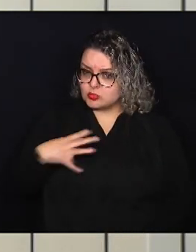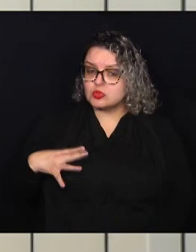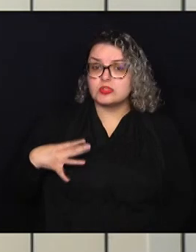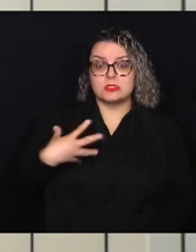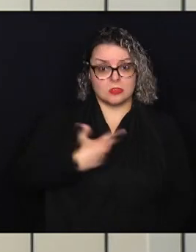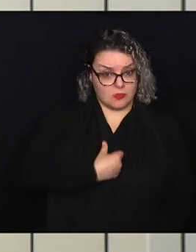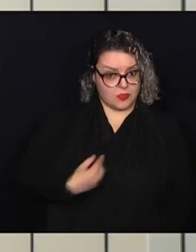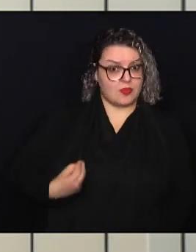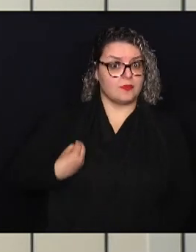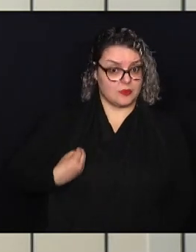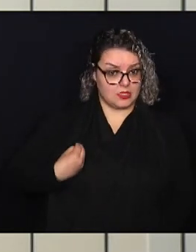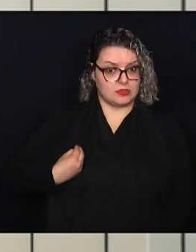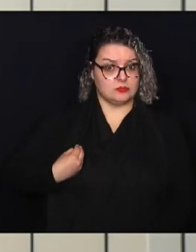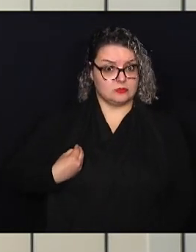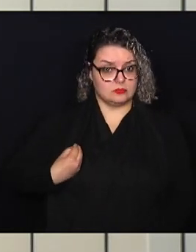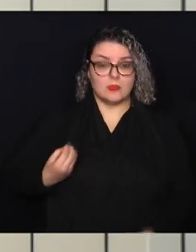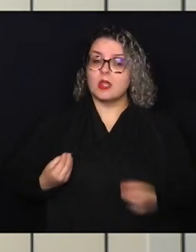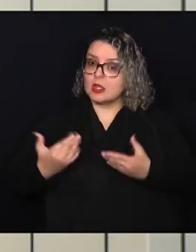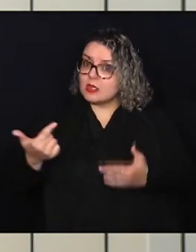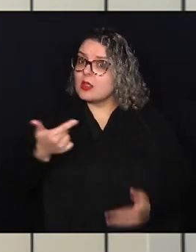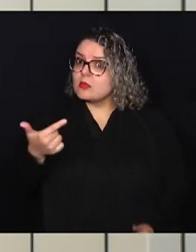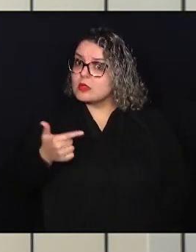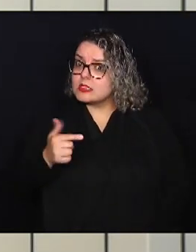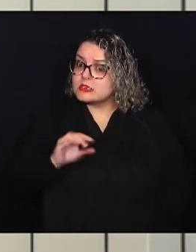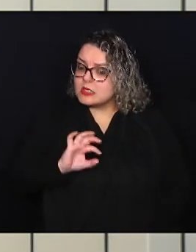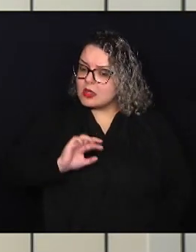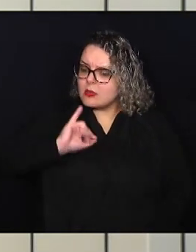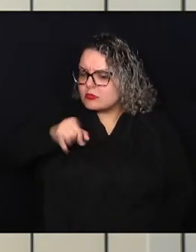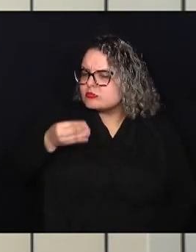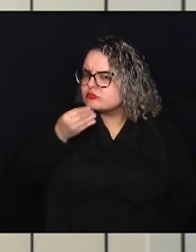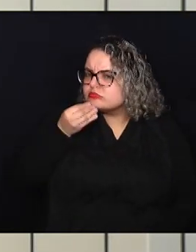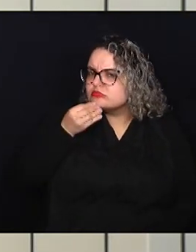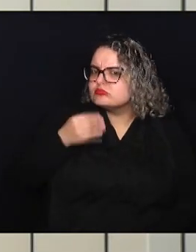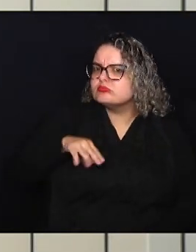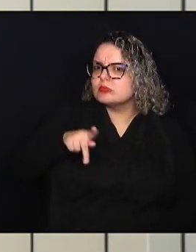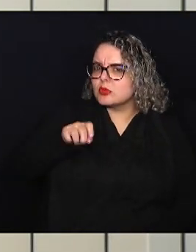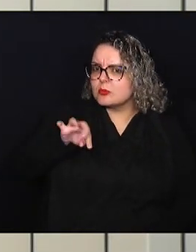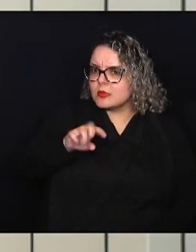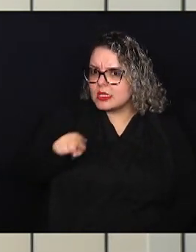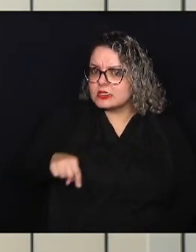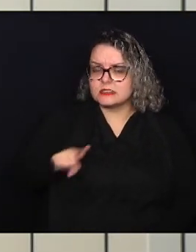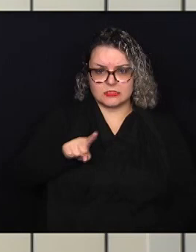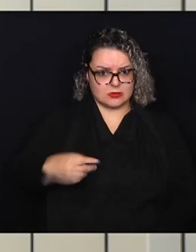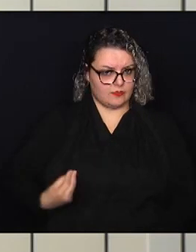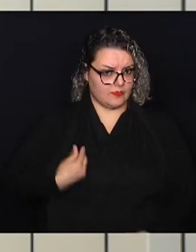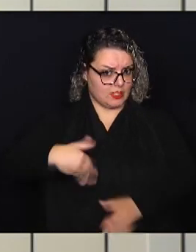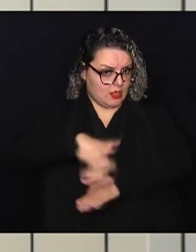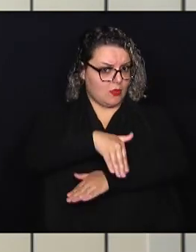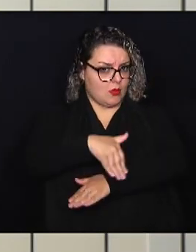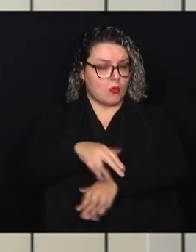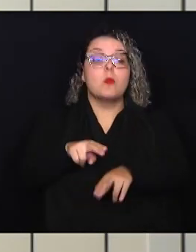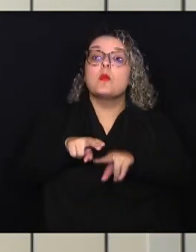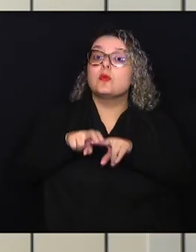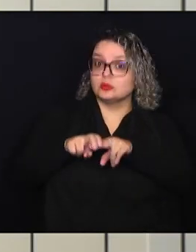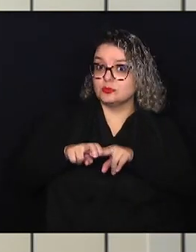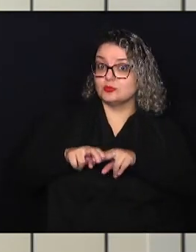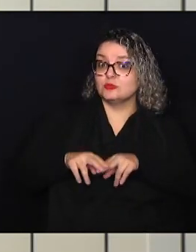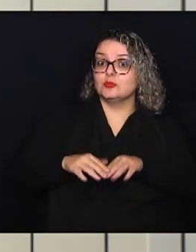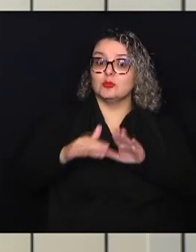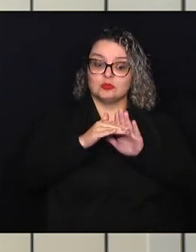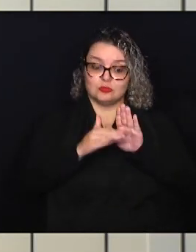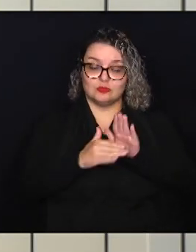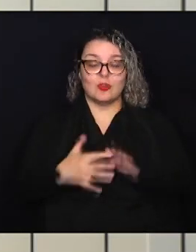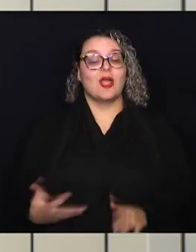vidas e dar uma segunda chance para os pets não viverem nas ruas Por isso o nosso quadro